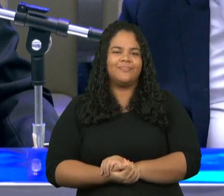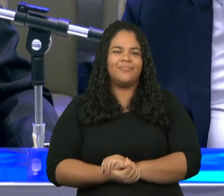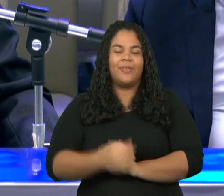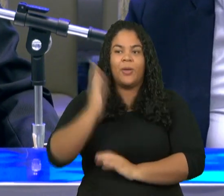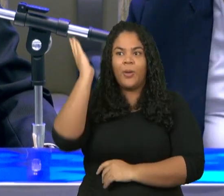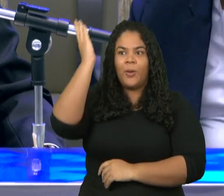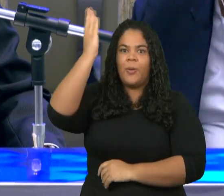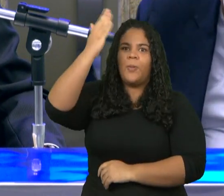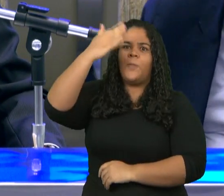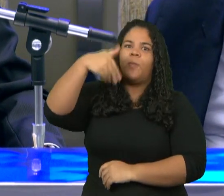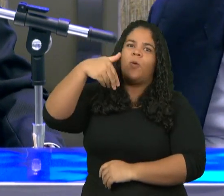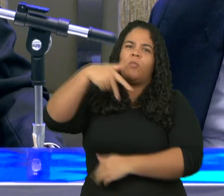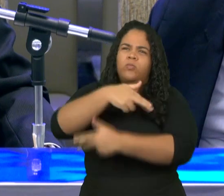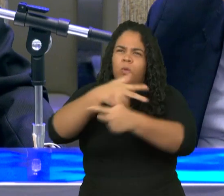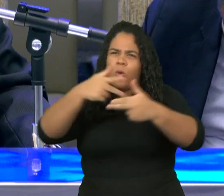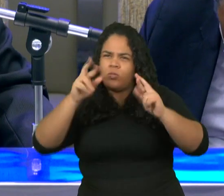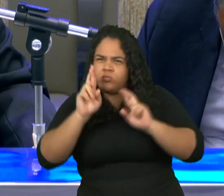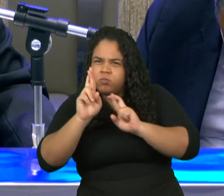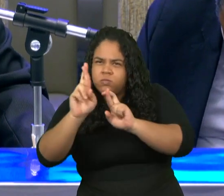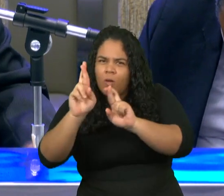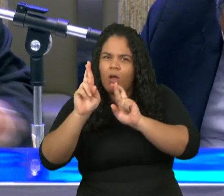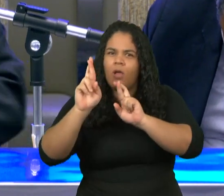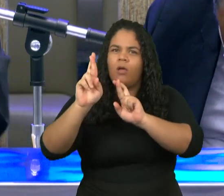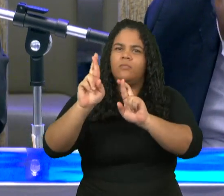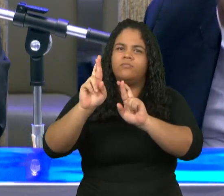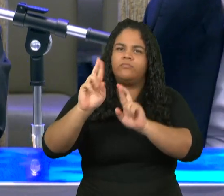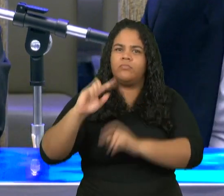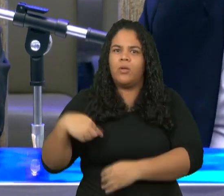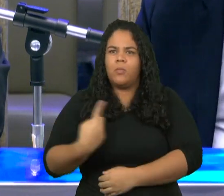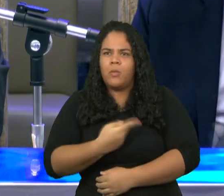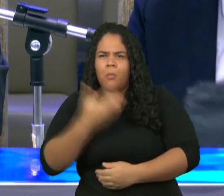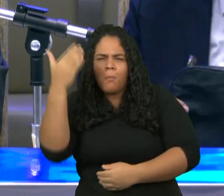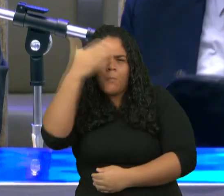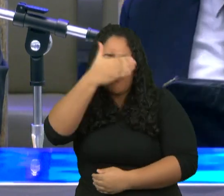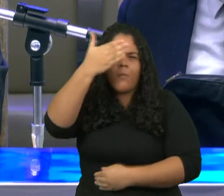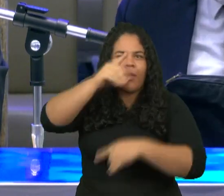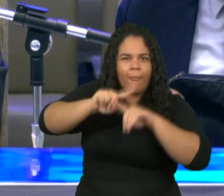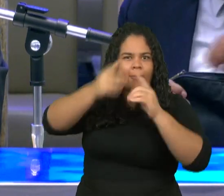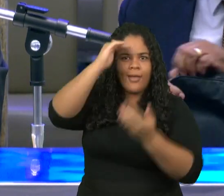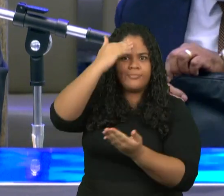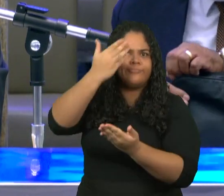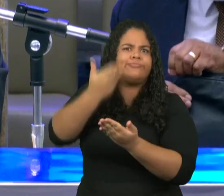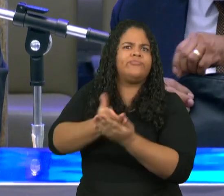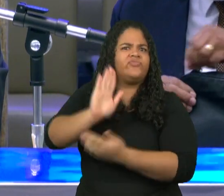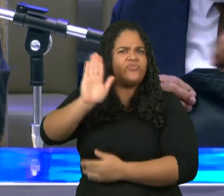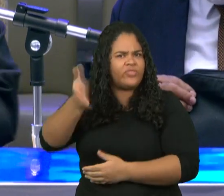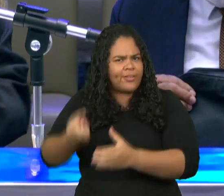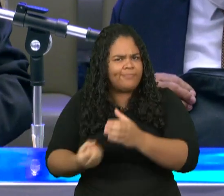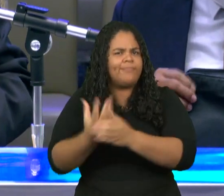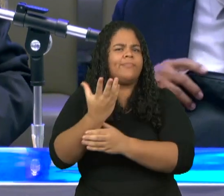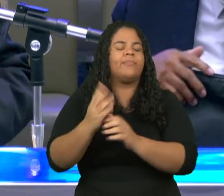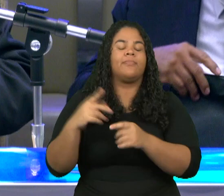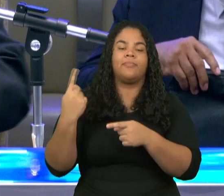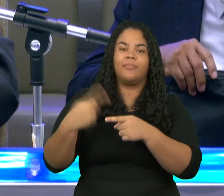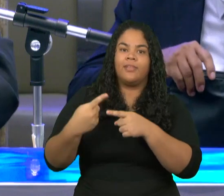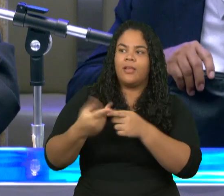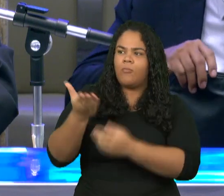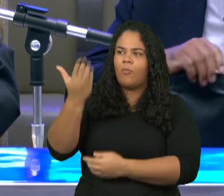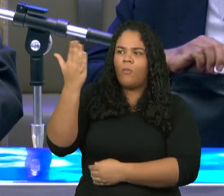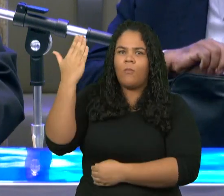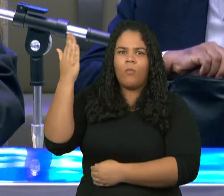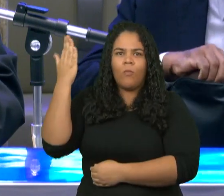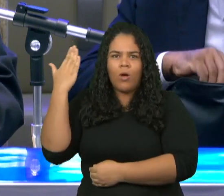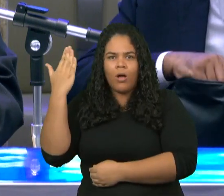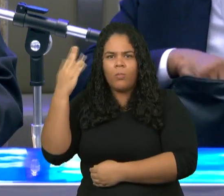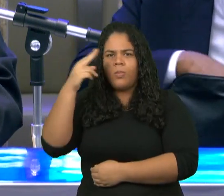das coisas que se não veem, porque por ela os antigos alcançaram testemunho.